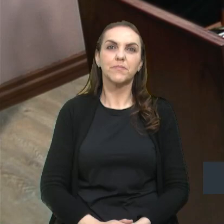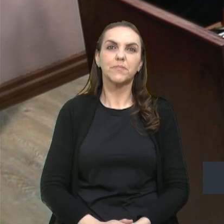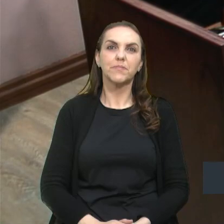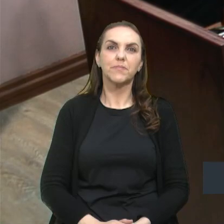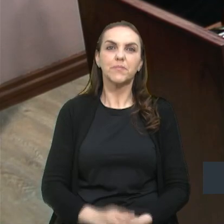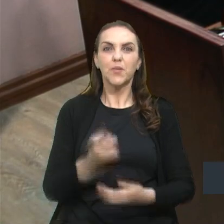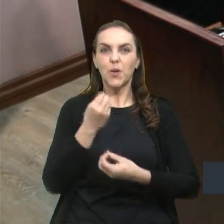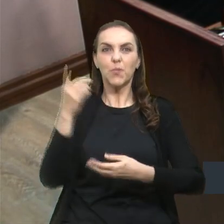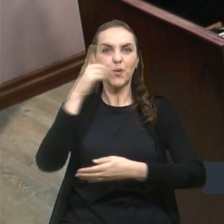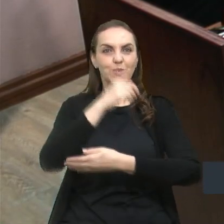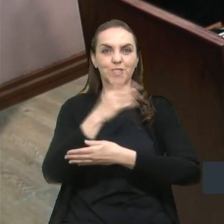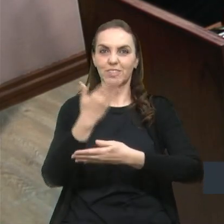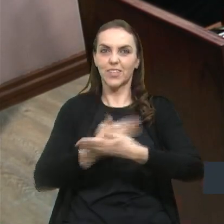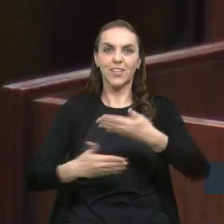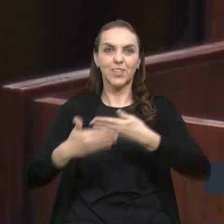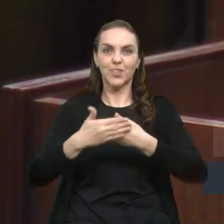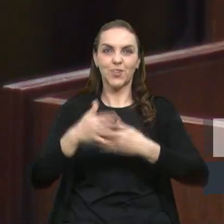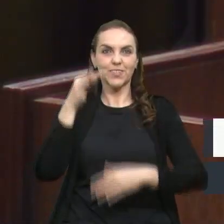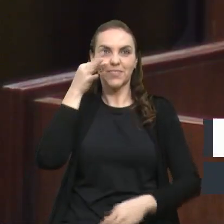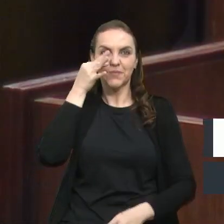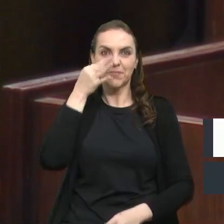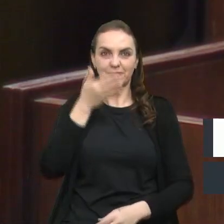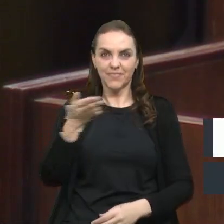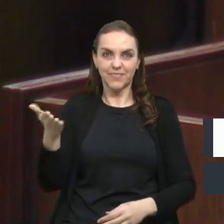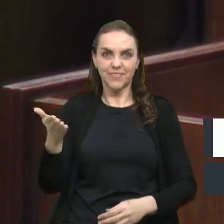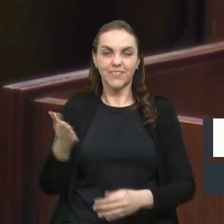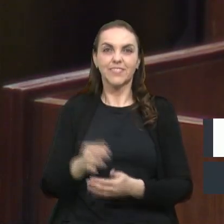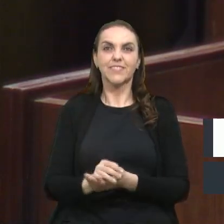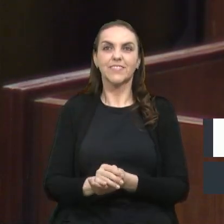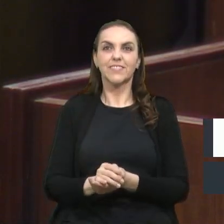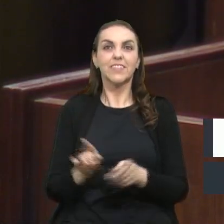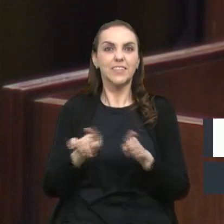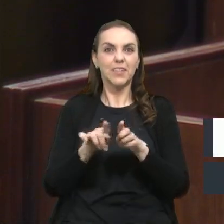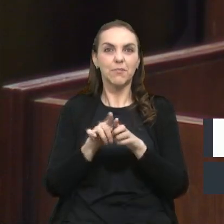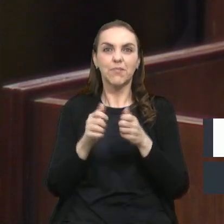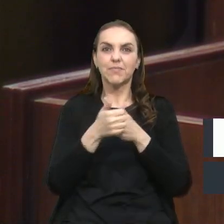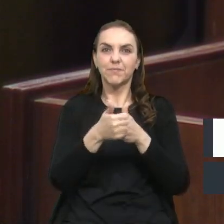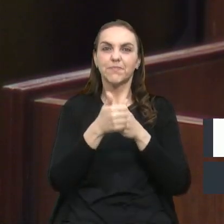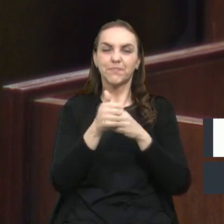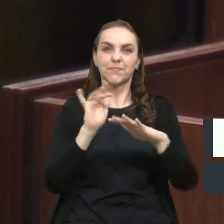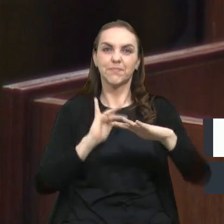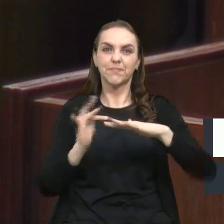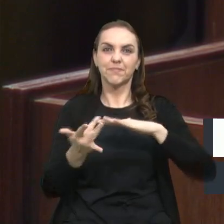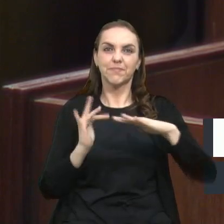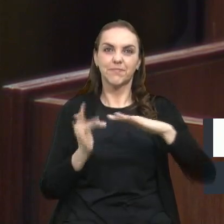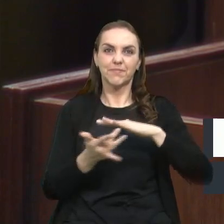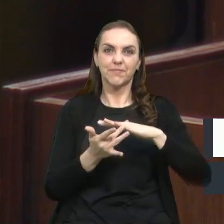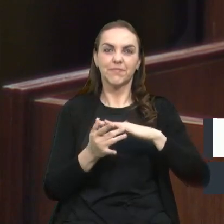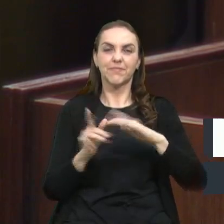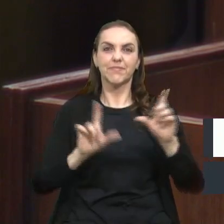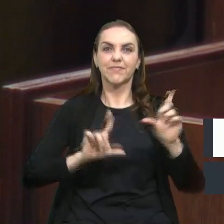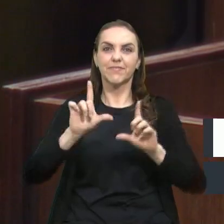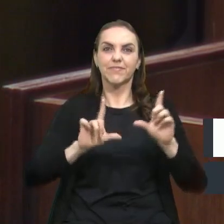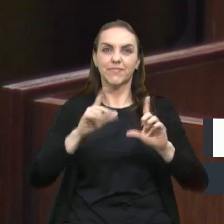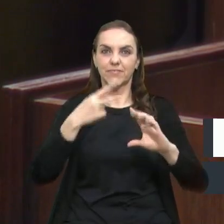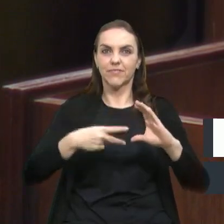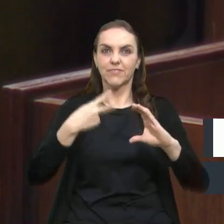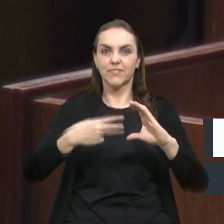Bom dia a todos os presentes e o que nos acompanham pelas redes sociais e TV Câmara.